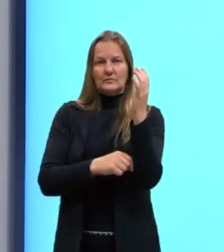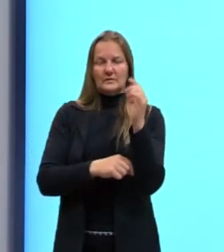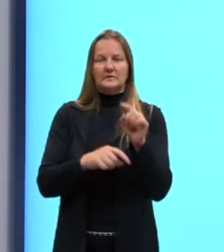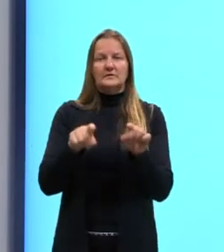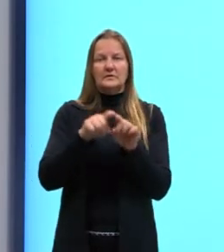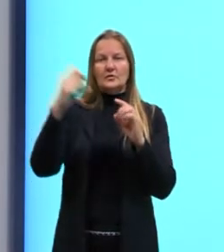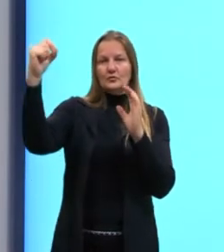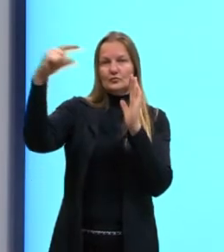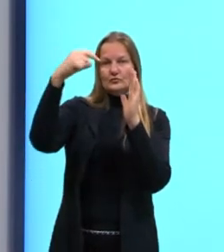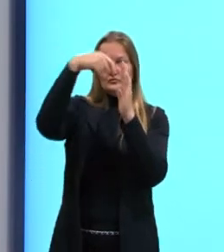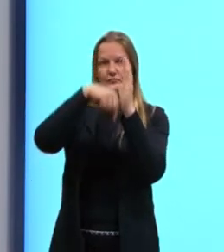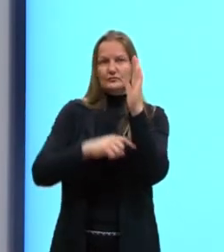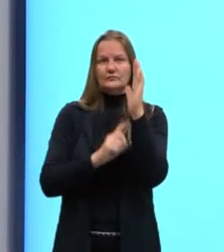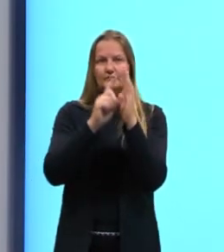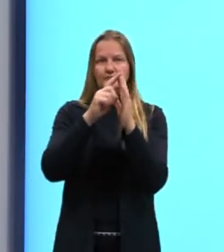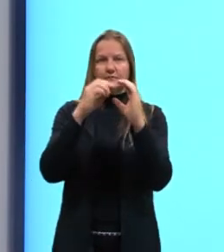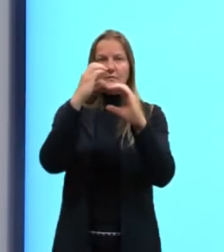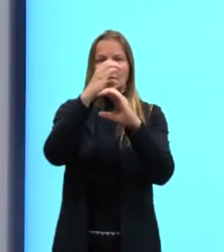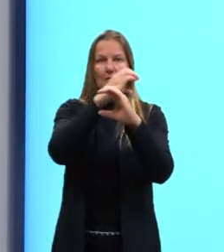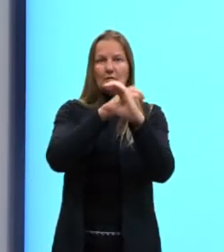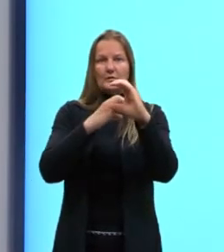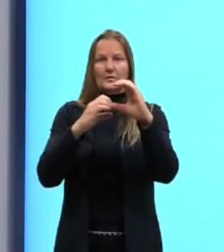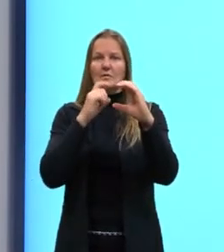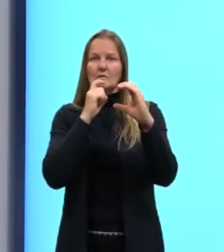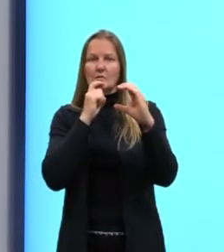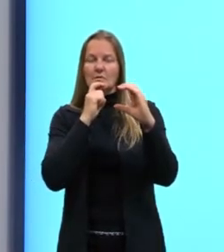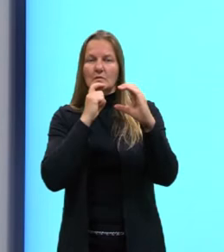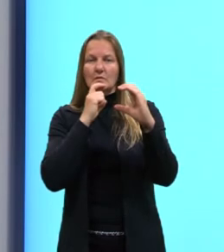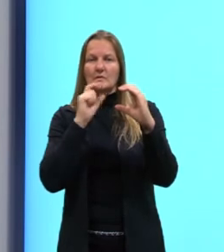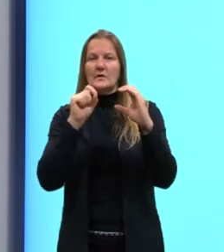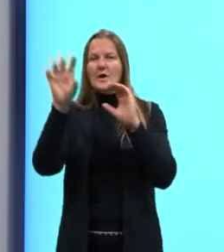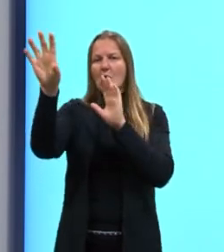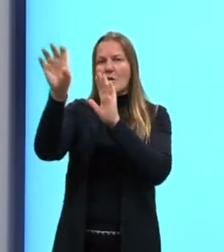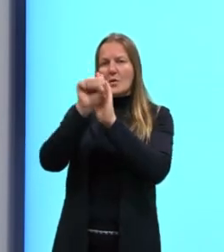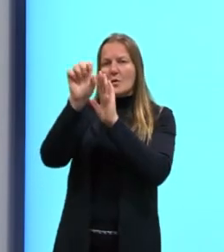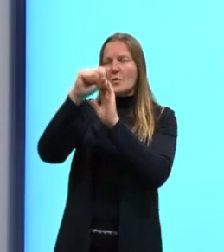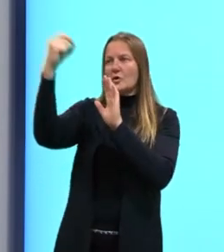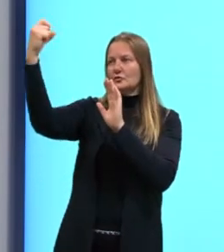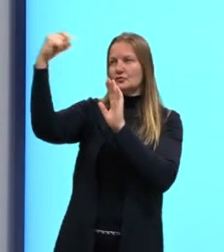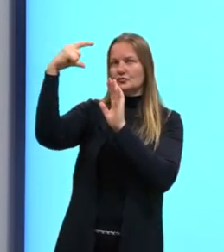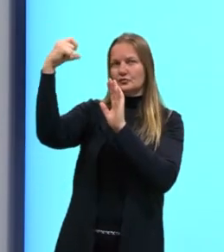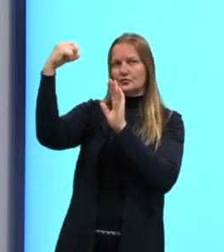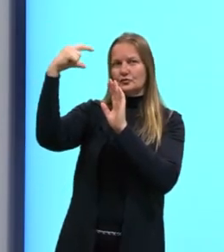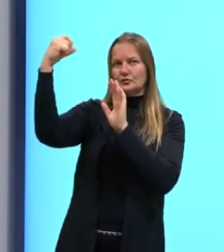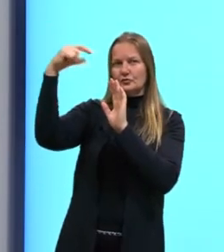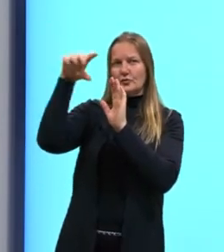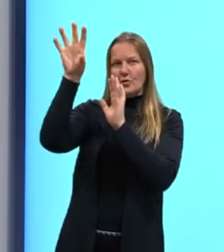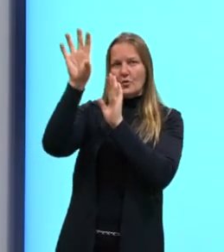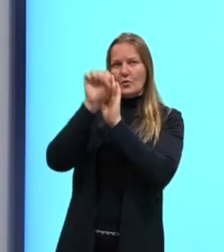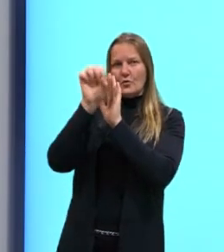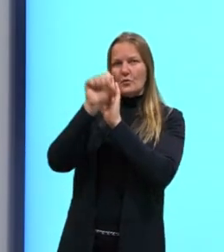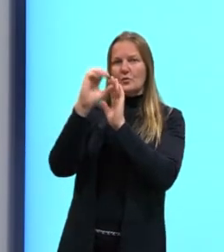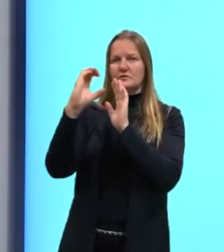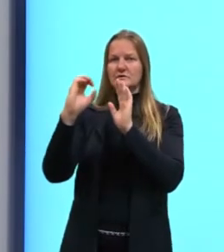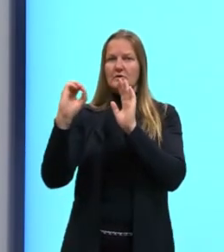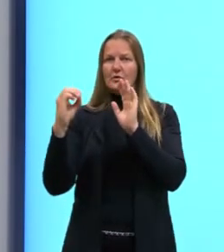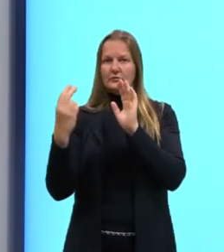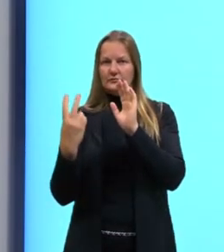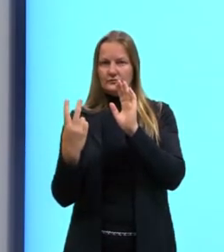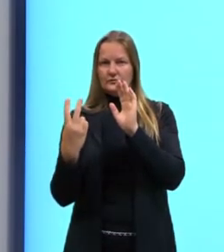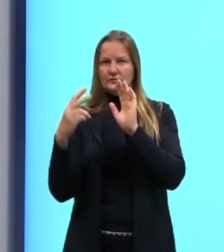cloroplasto, então, ele vai pegar a energia solar. O gás carbônico.